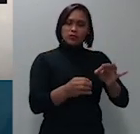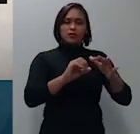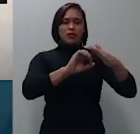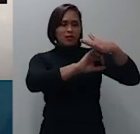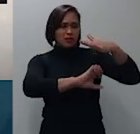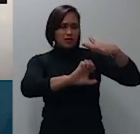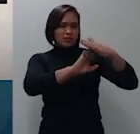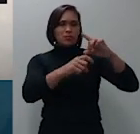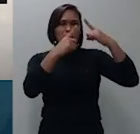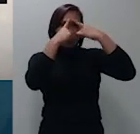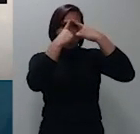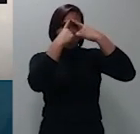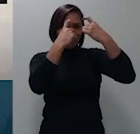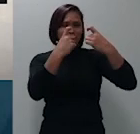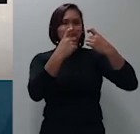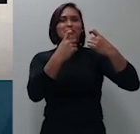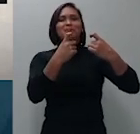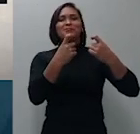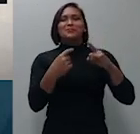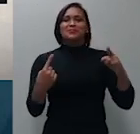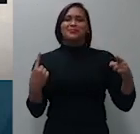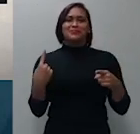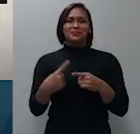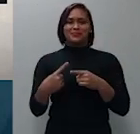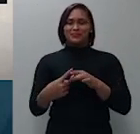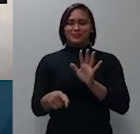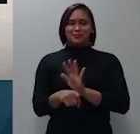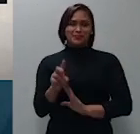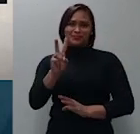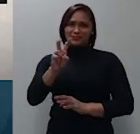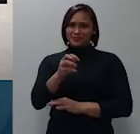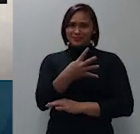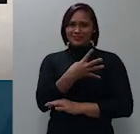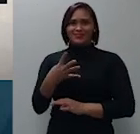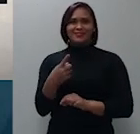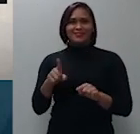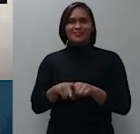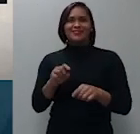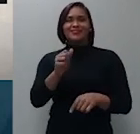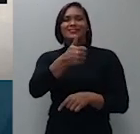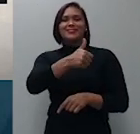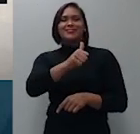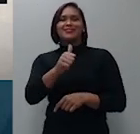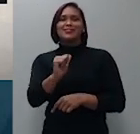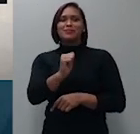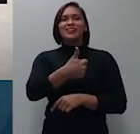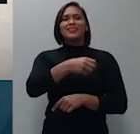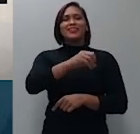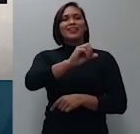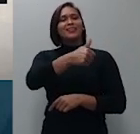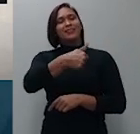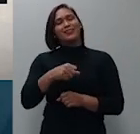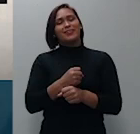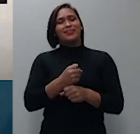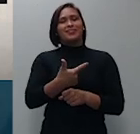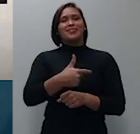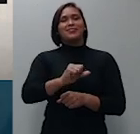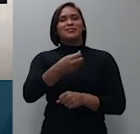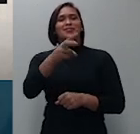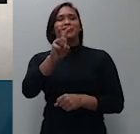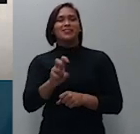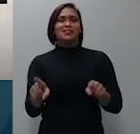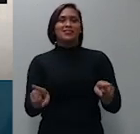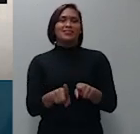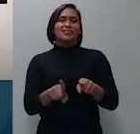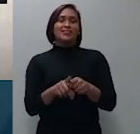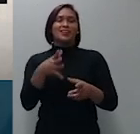esculpida no cap dos 54 da 11.101 de 2005 uma vez que a limitação dos créditos